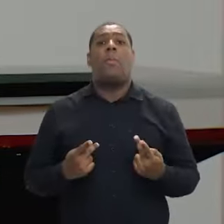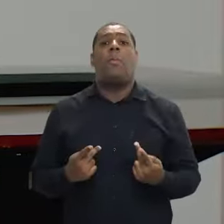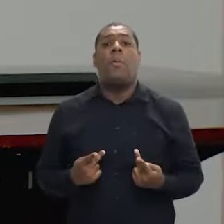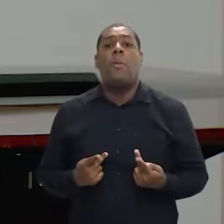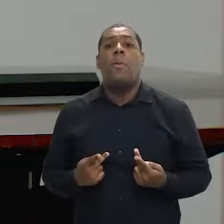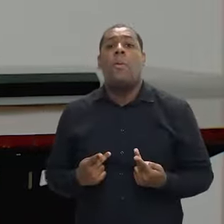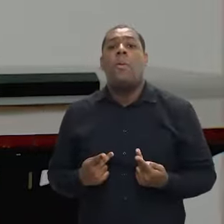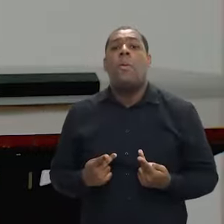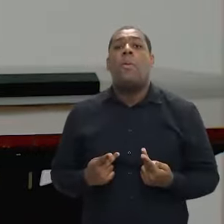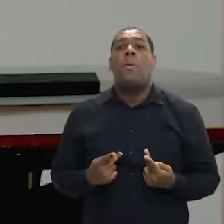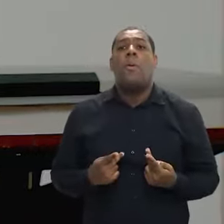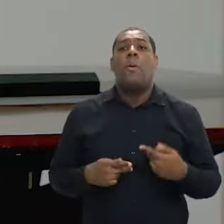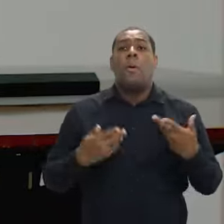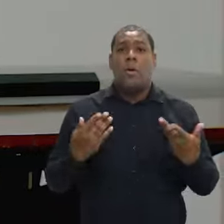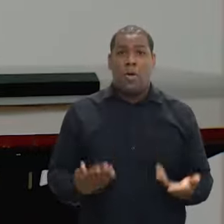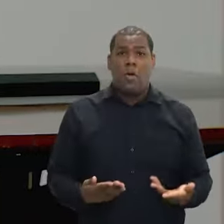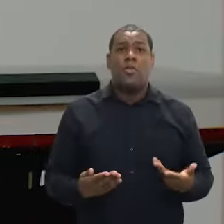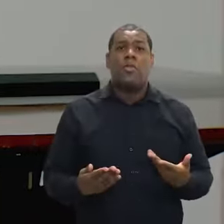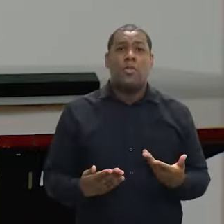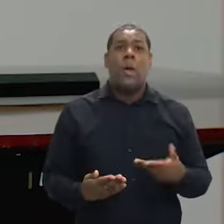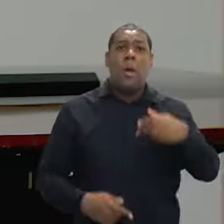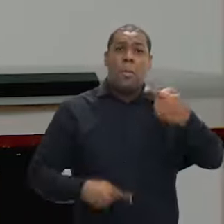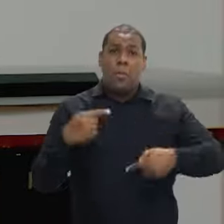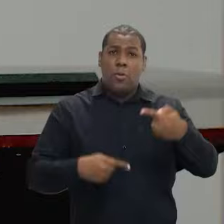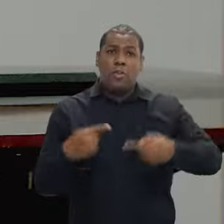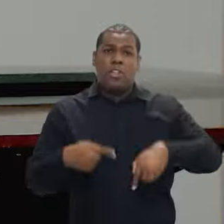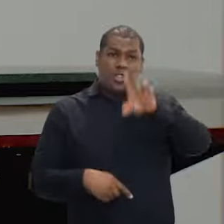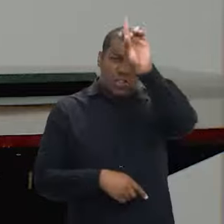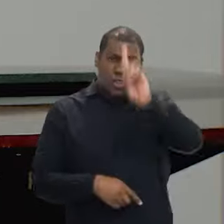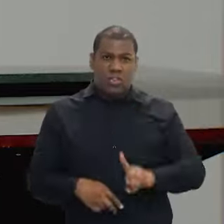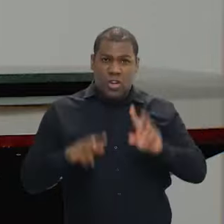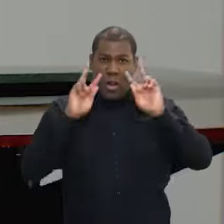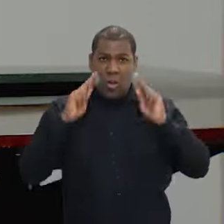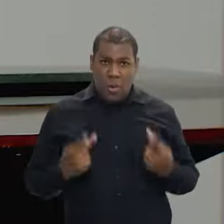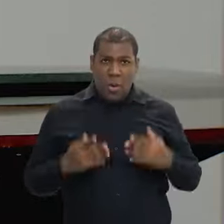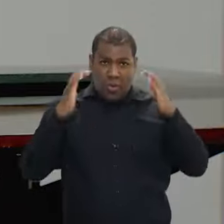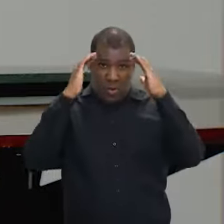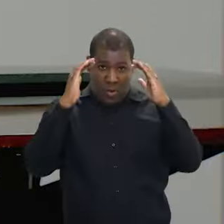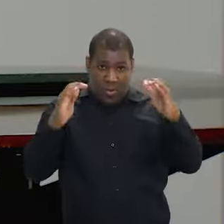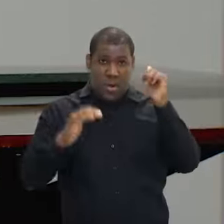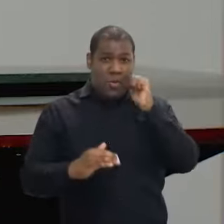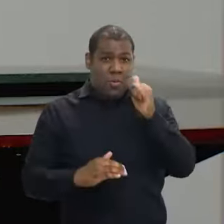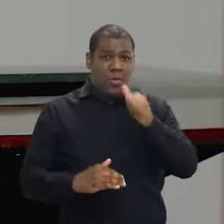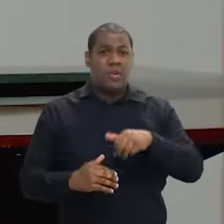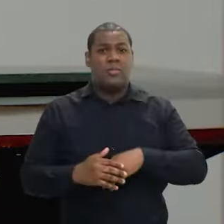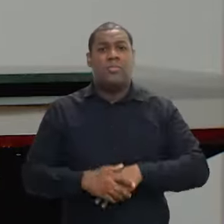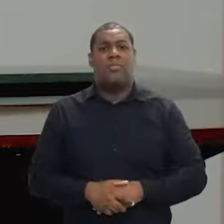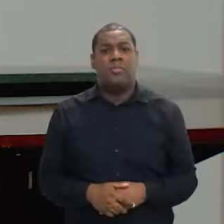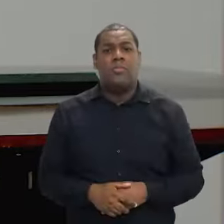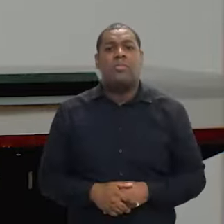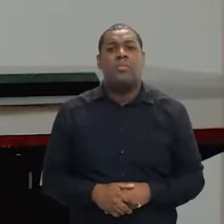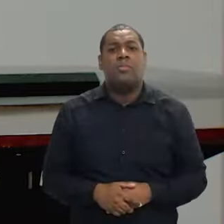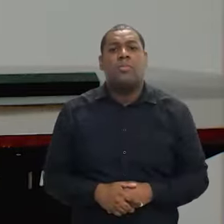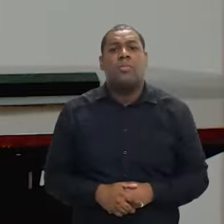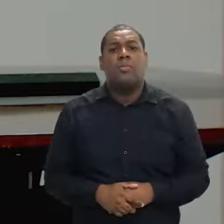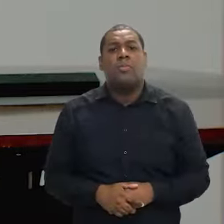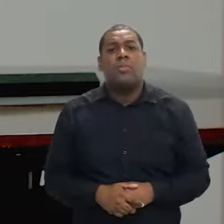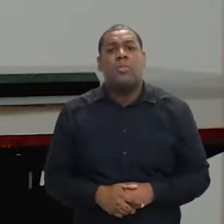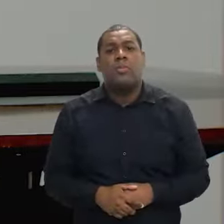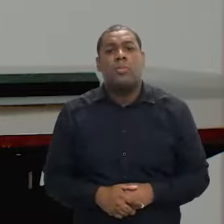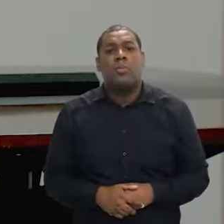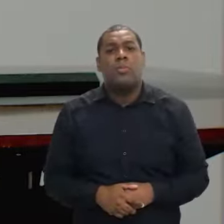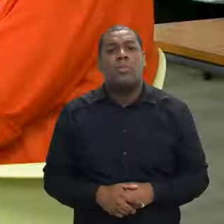necessariamente executando política para mulheres. Obviamente, respeitando o recorte de gênero que muito